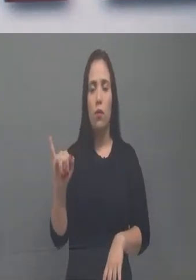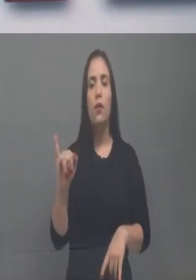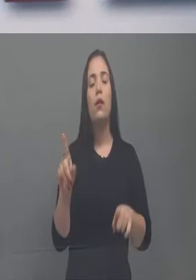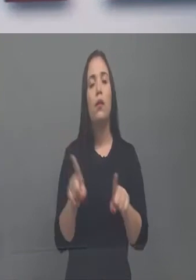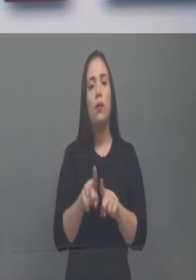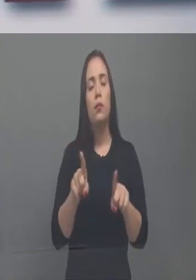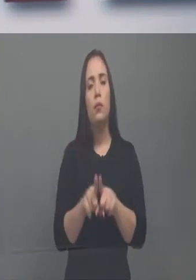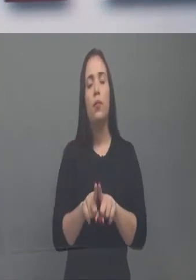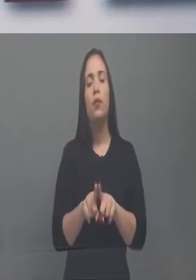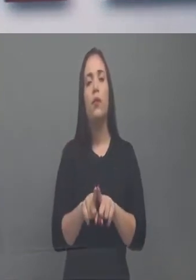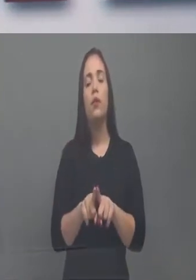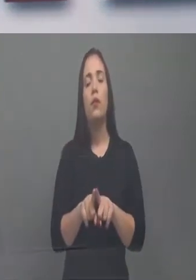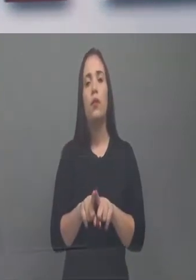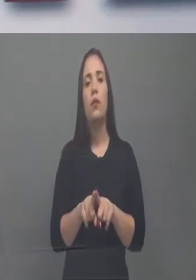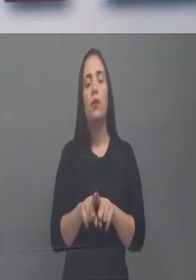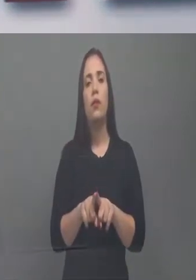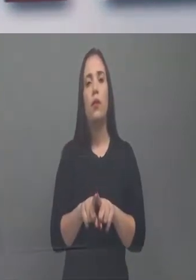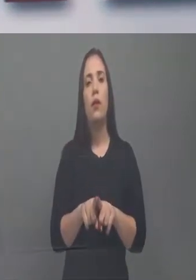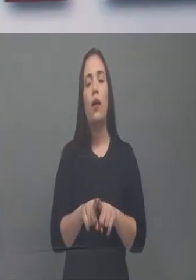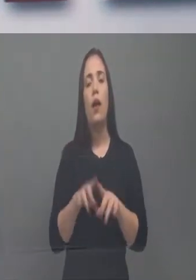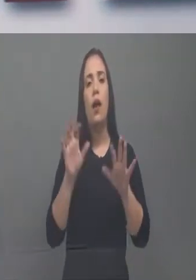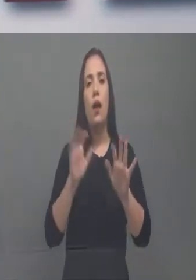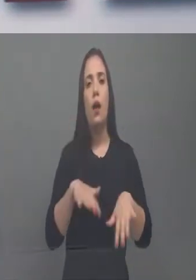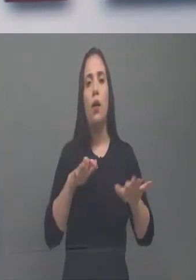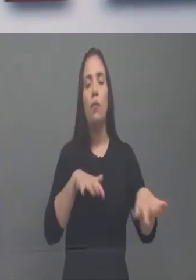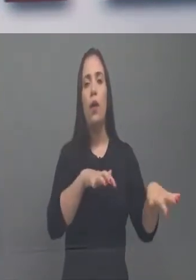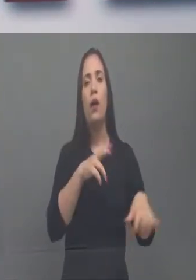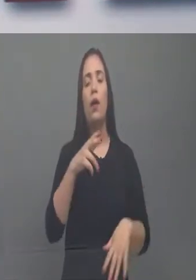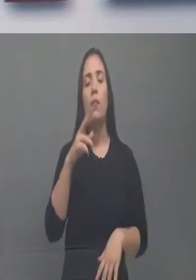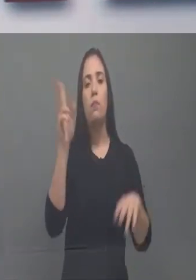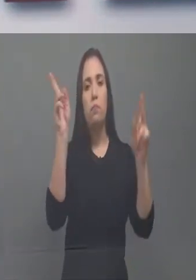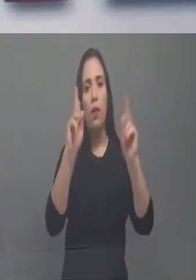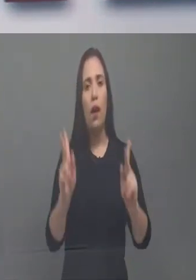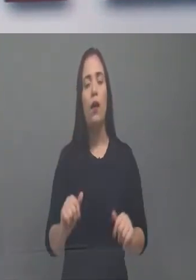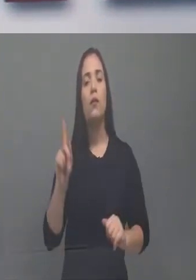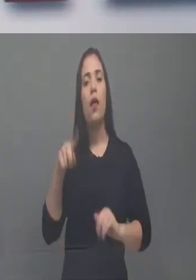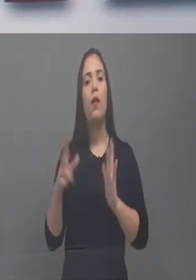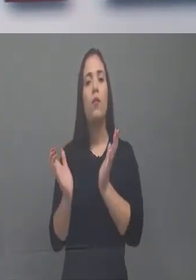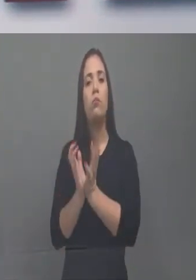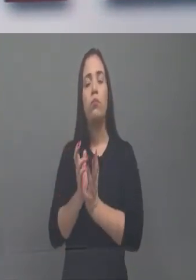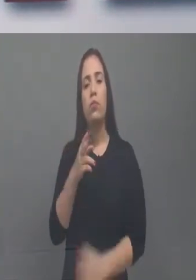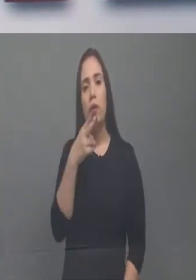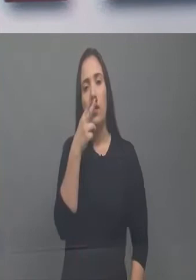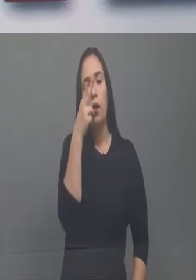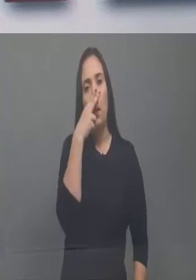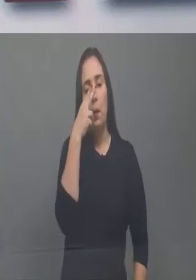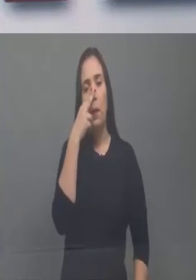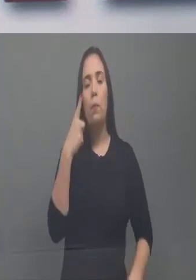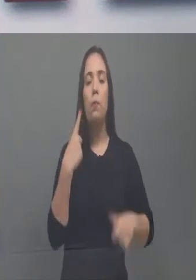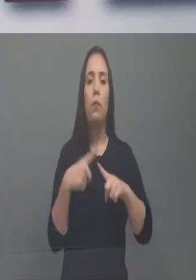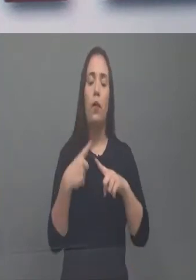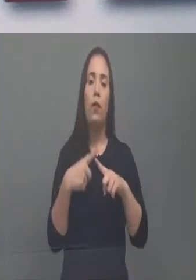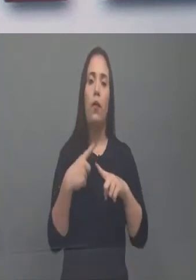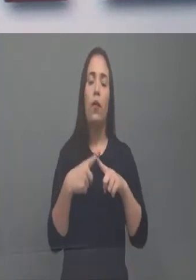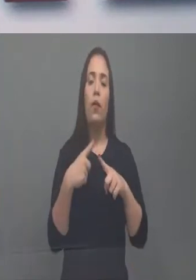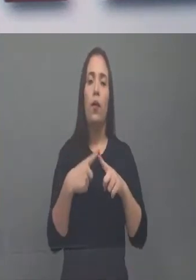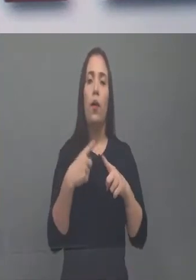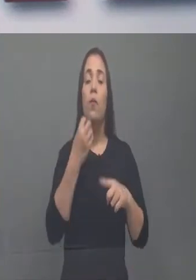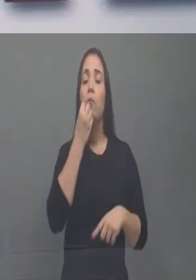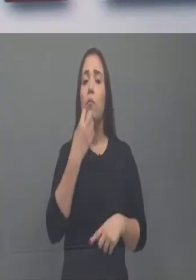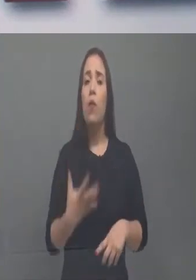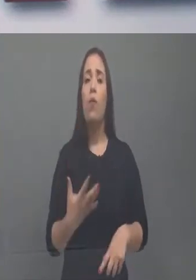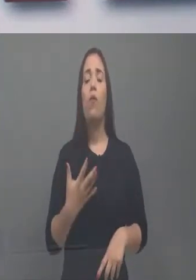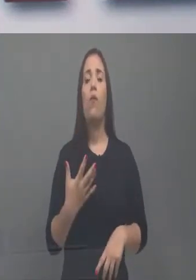a caminhada também evangélica, a caminhada da paz, nós também colocamos no calendário oficial do Estado. Por quê? Porque dá mais